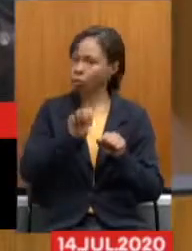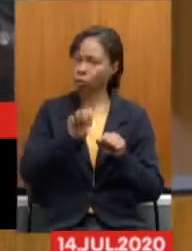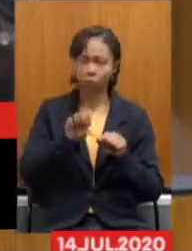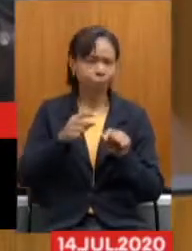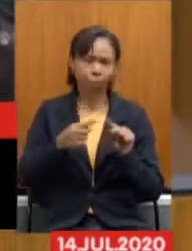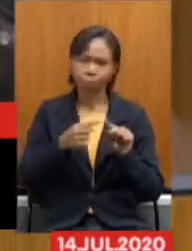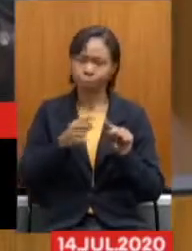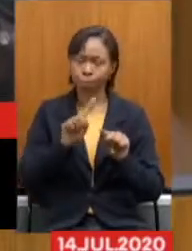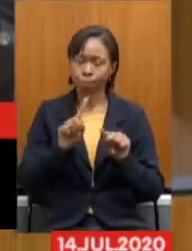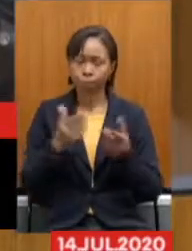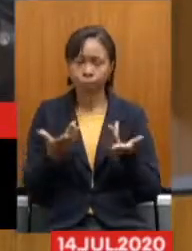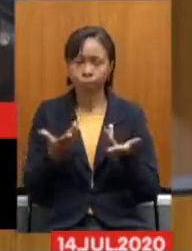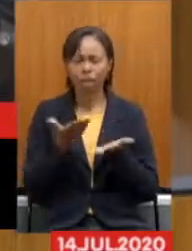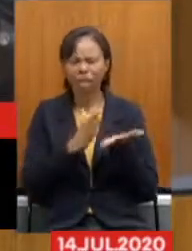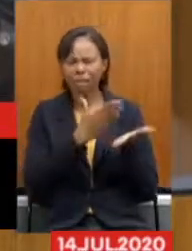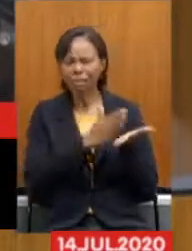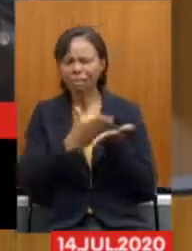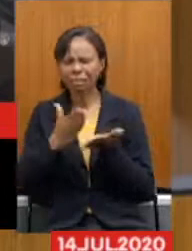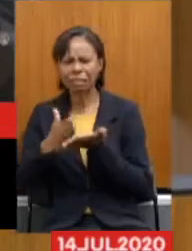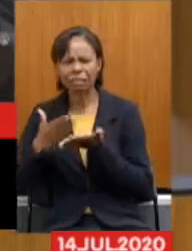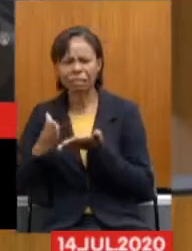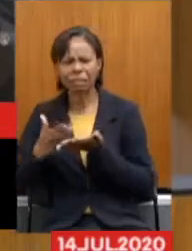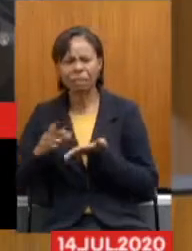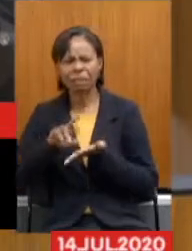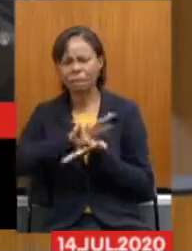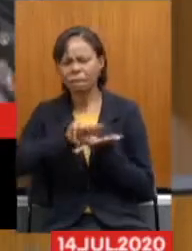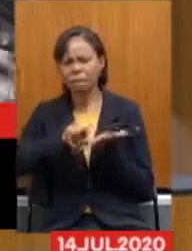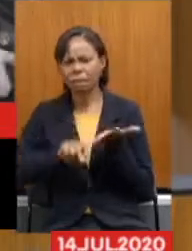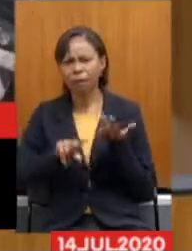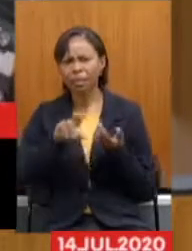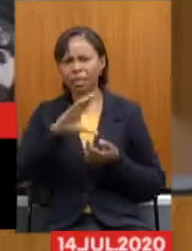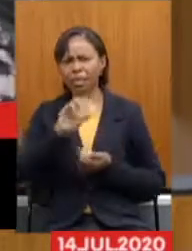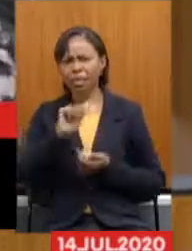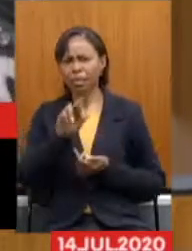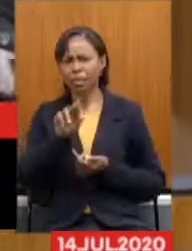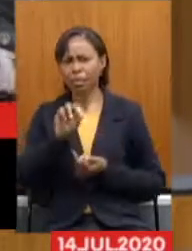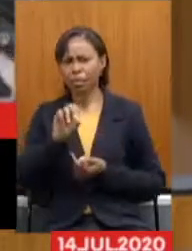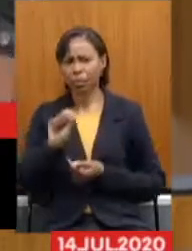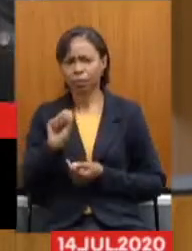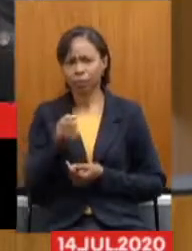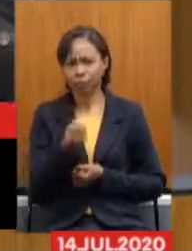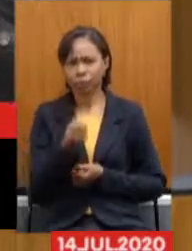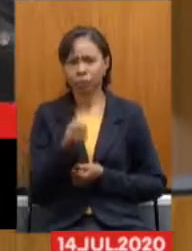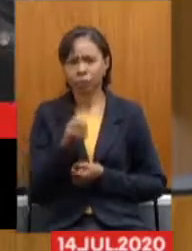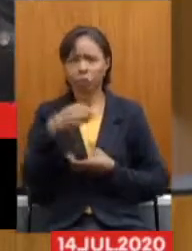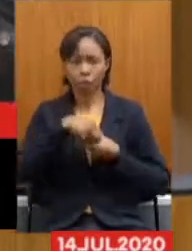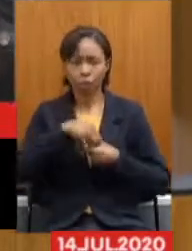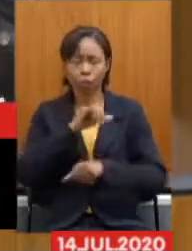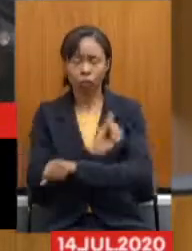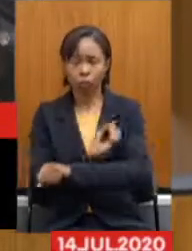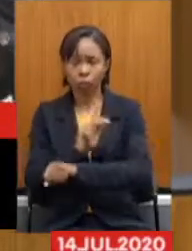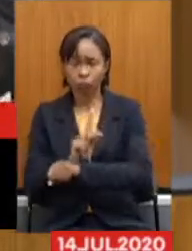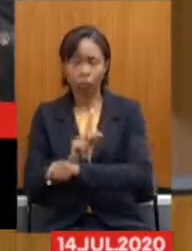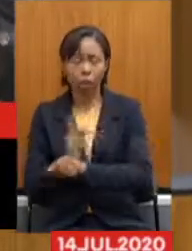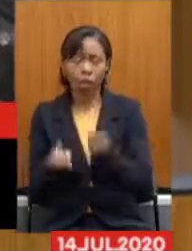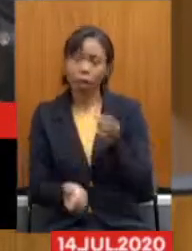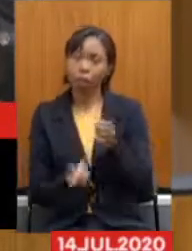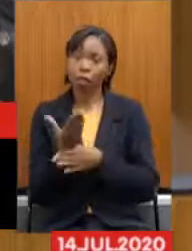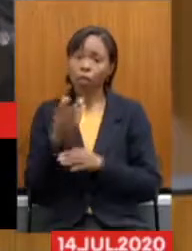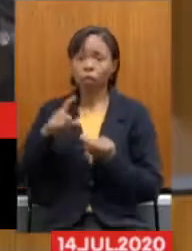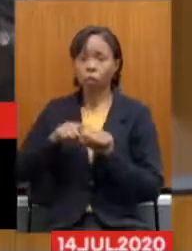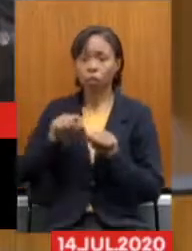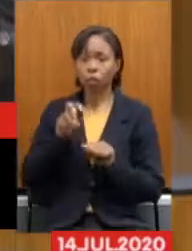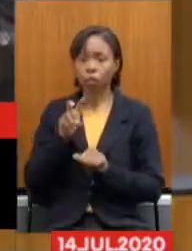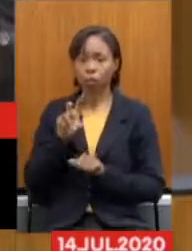Assim, quando extingue vários cargos no Ipseng, cria-se no artigo